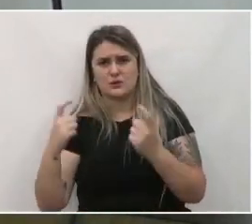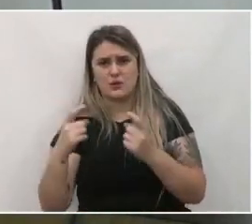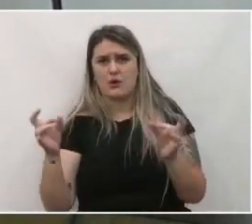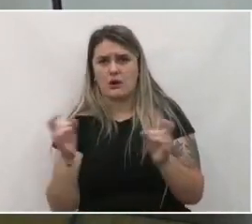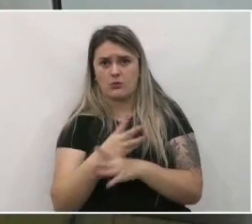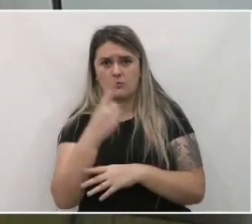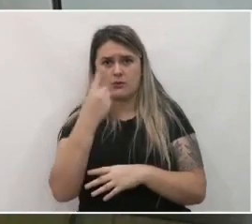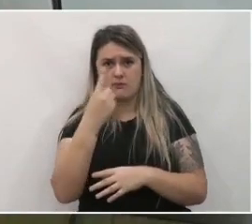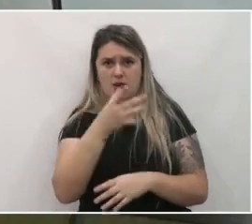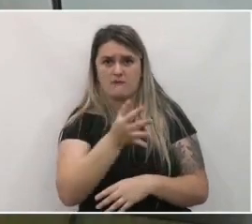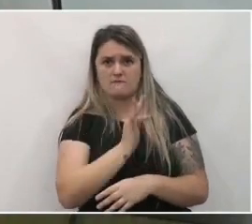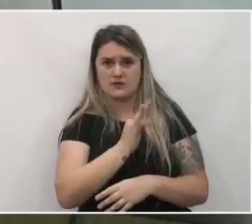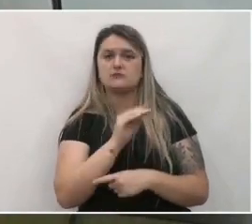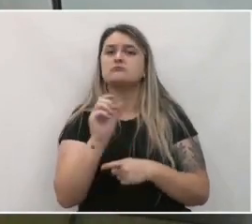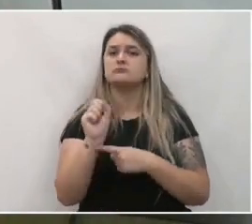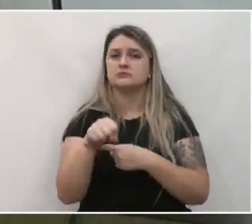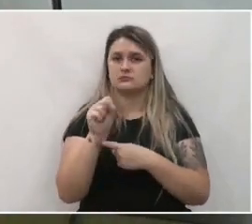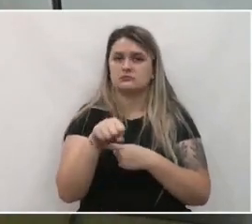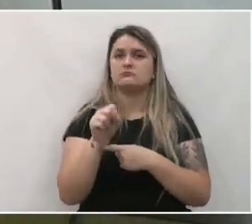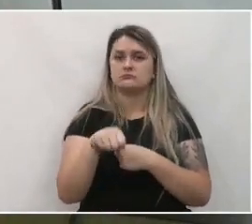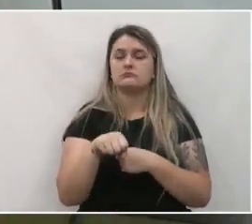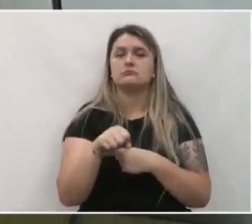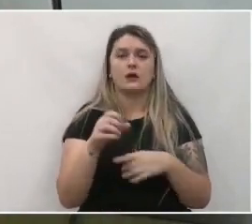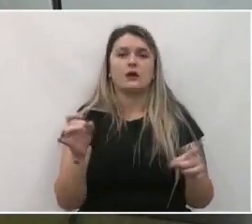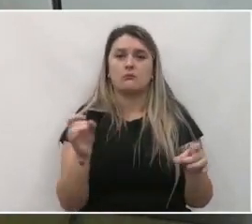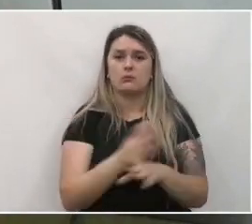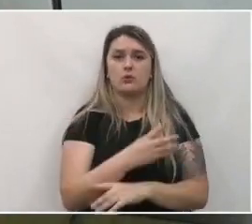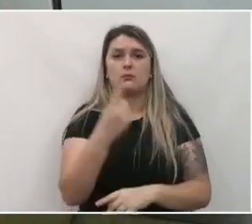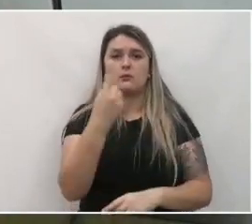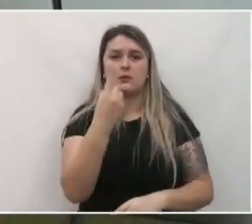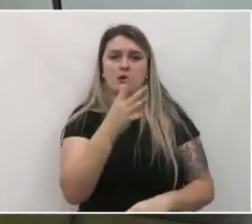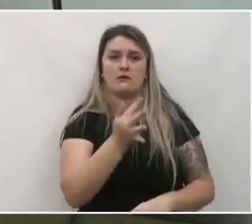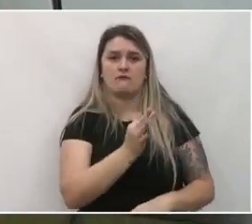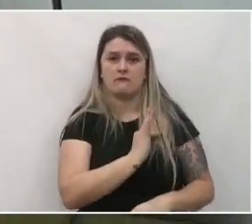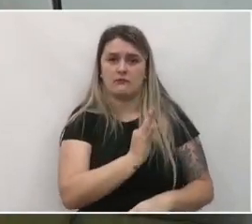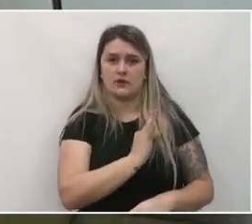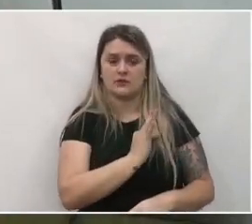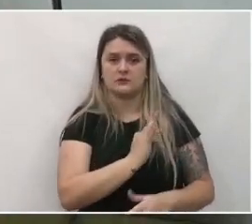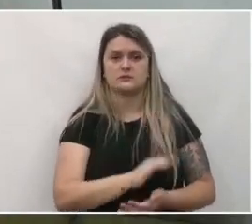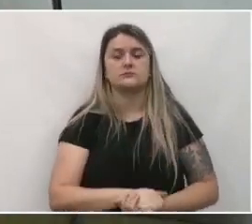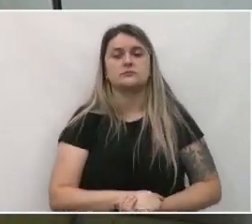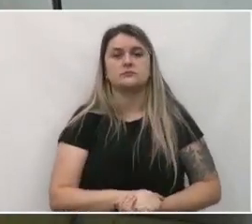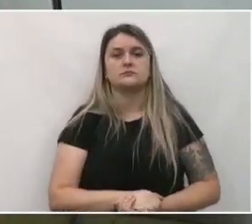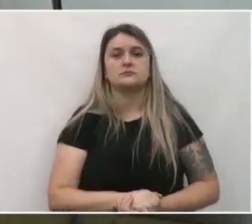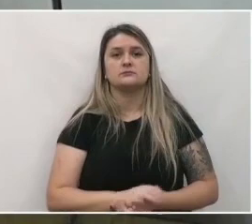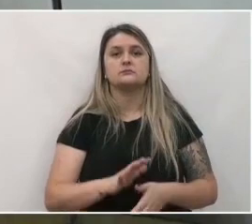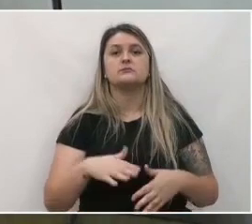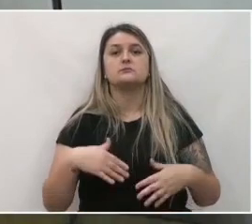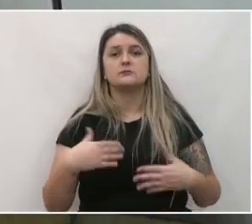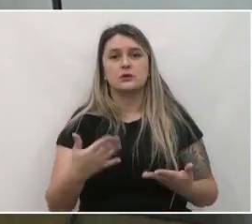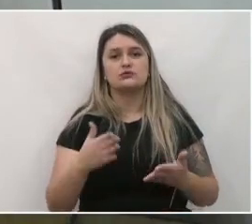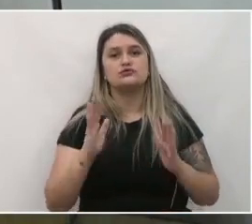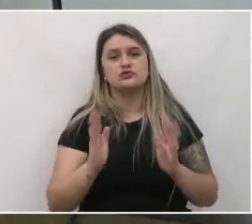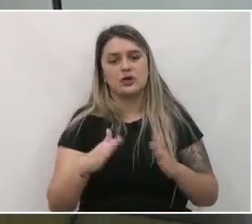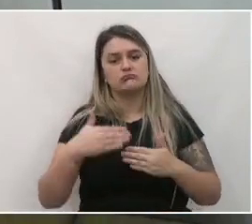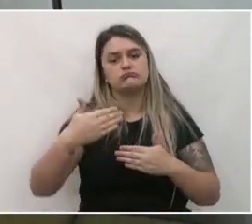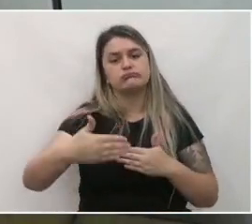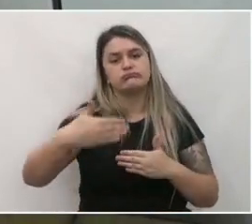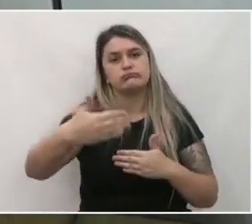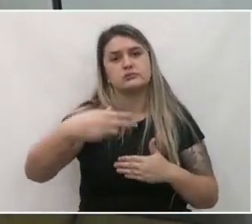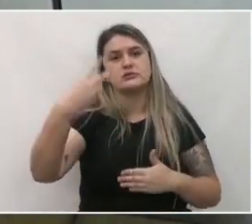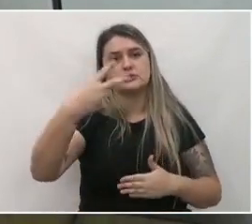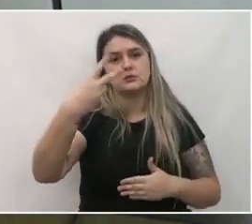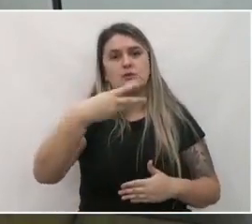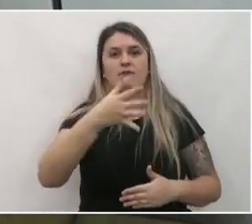sim essa audiência ela encerra essa primeira fase e daí a gente já está dando sequência na